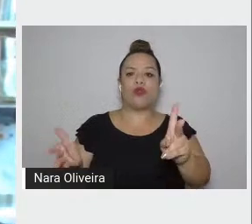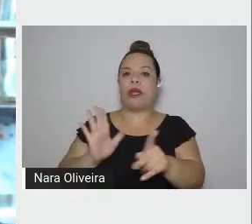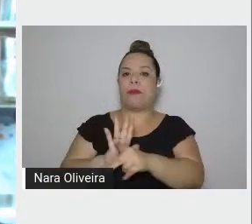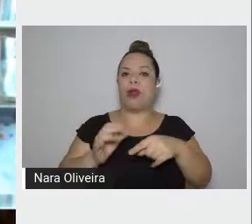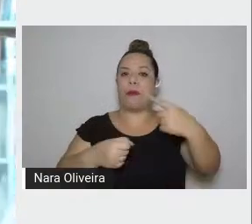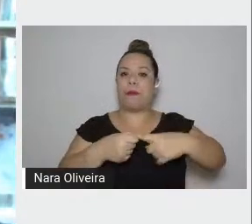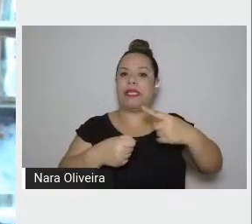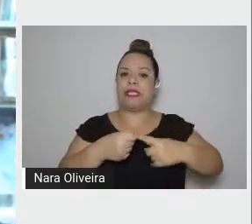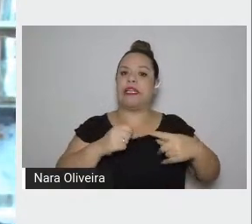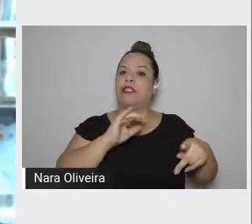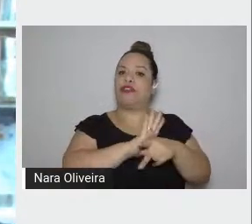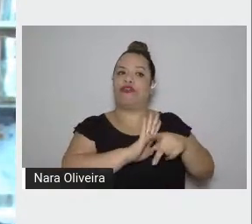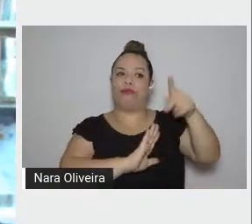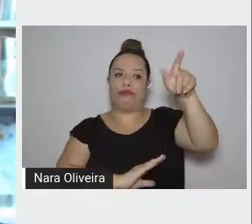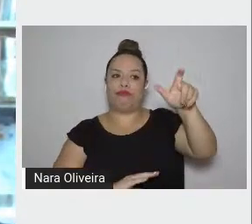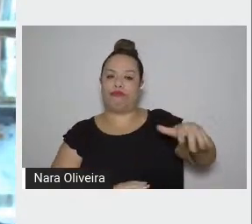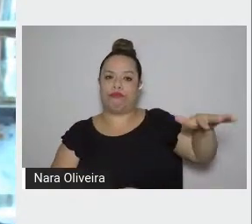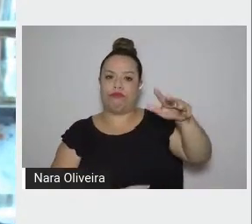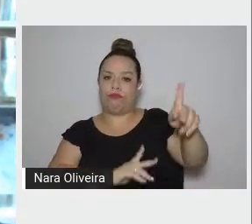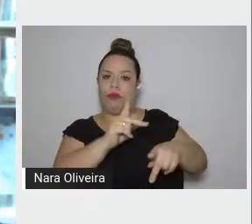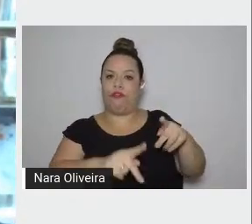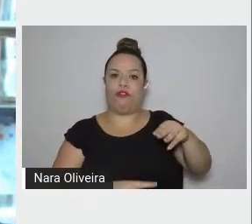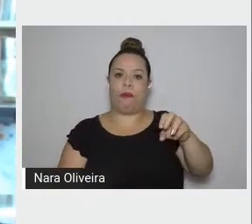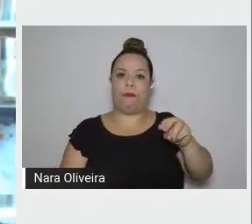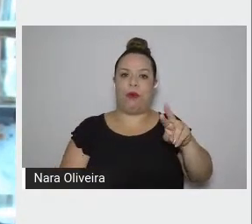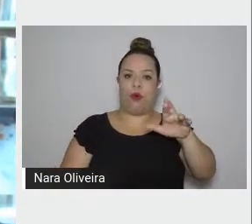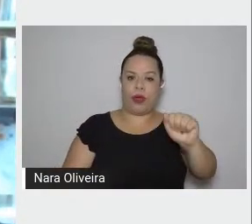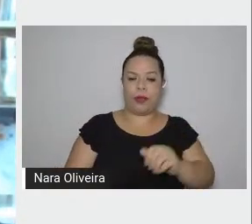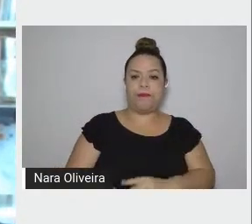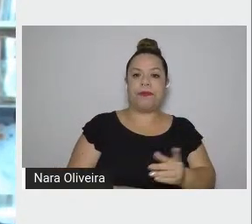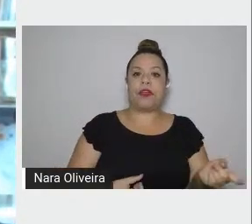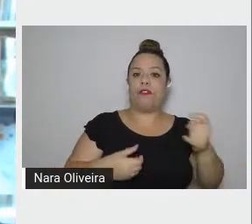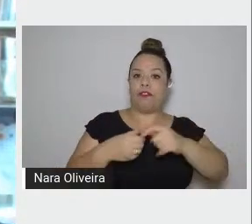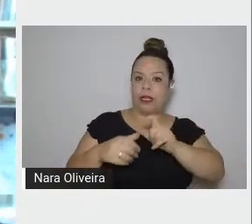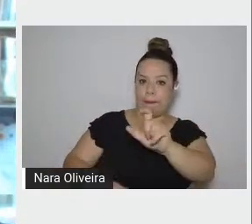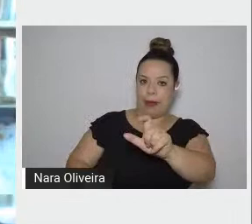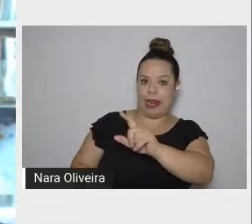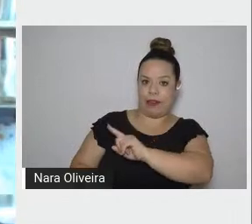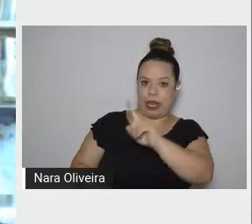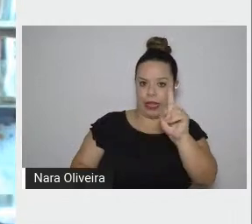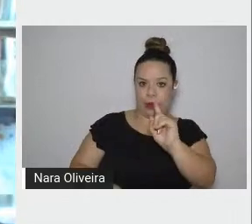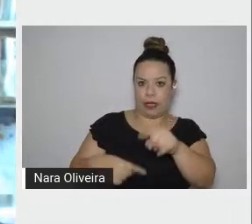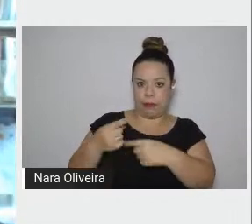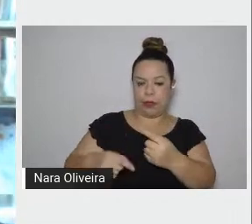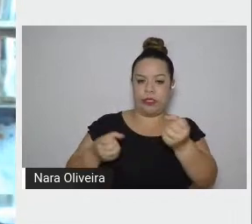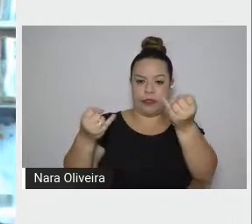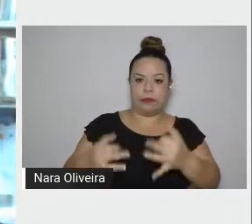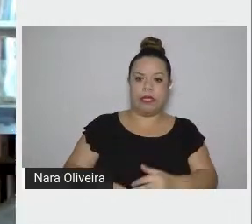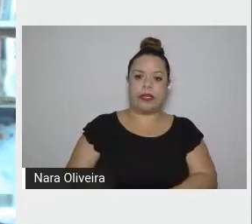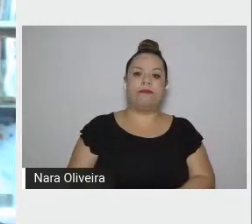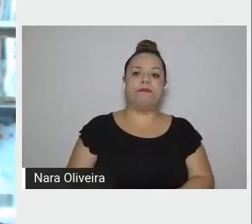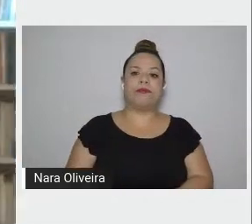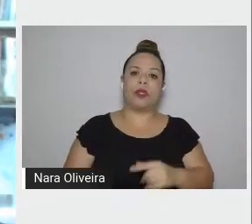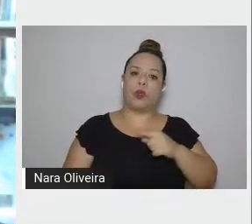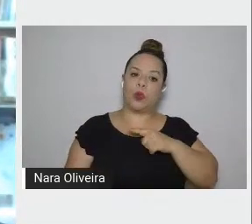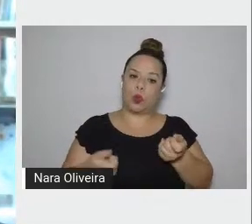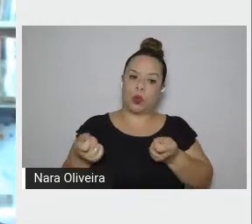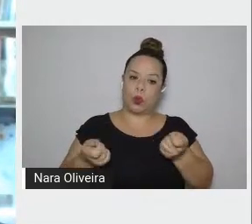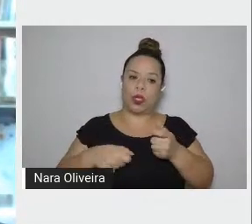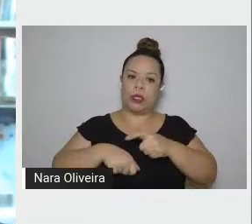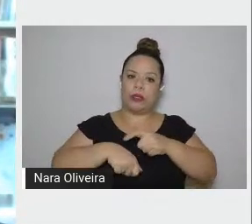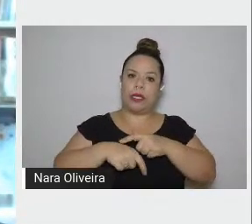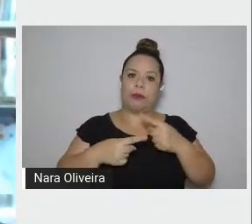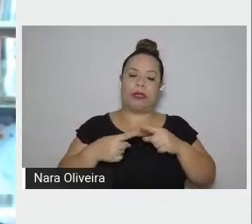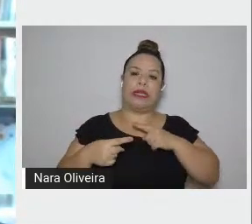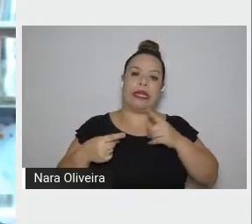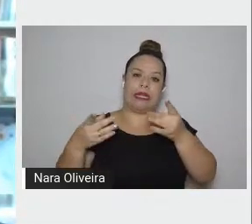eu vou voltar a palavra não também daqui a pouquinho. Eu estou controlando aqui o tempo porque é muita coisa.